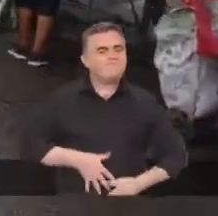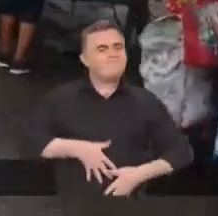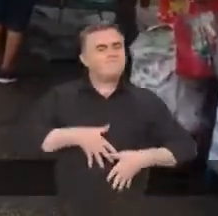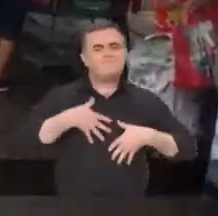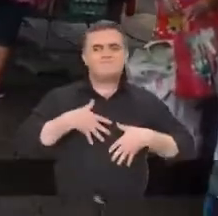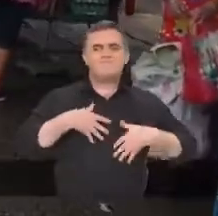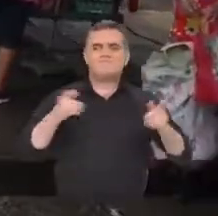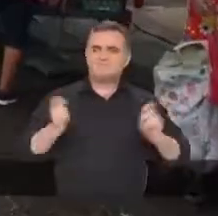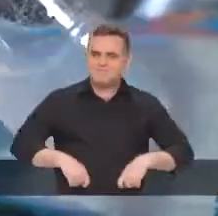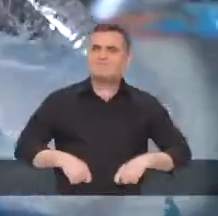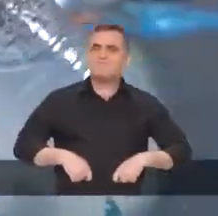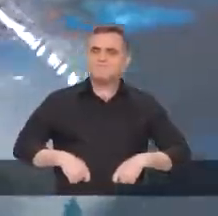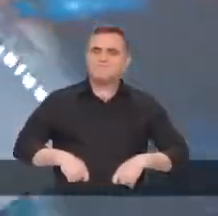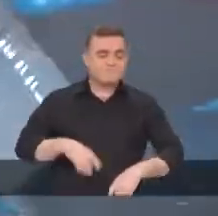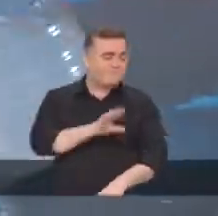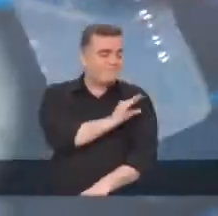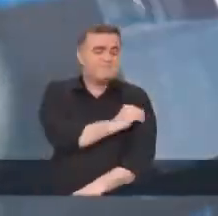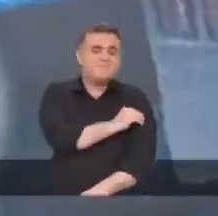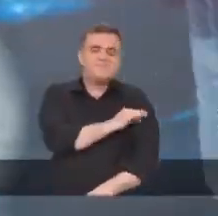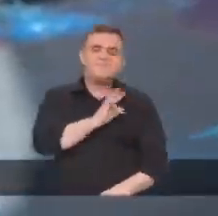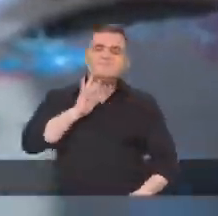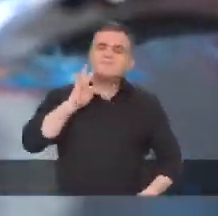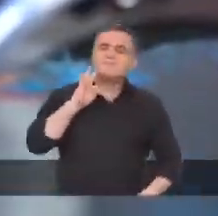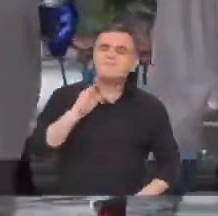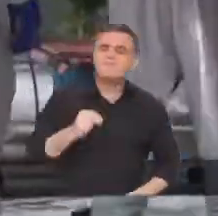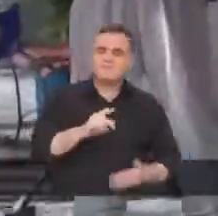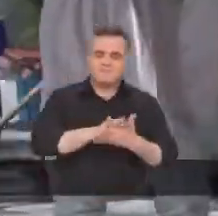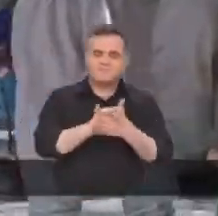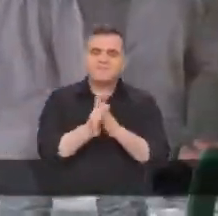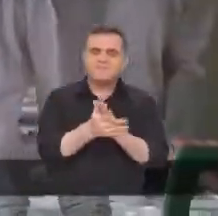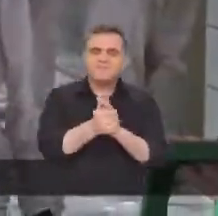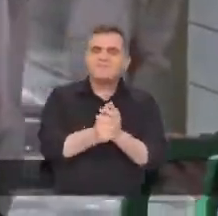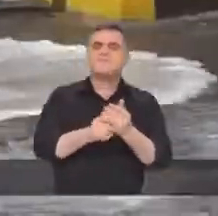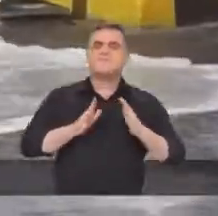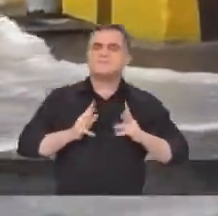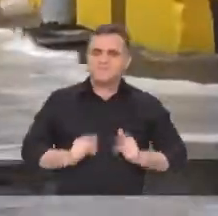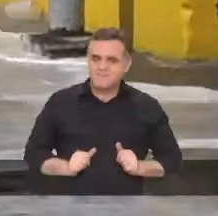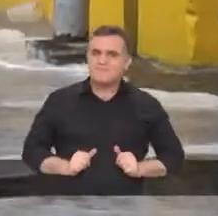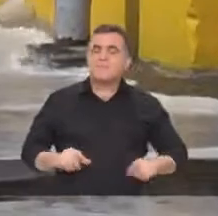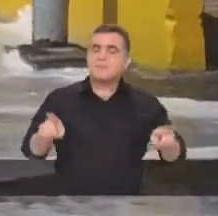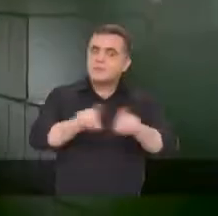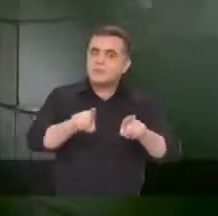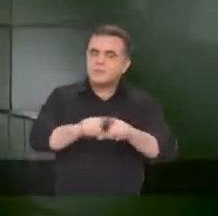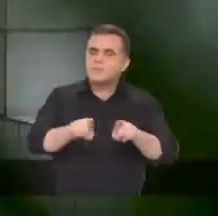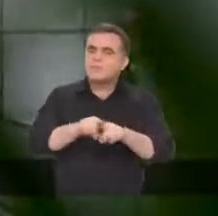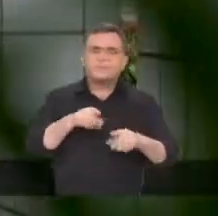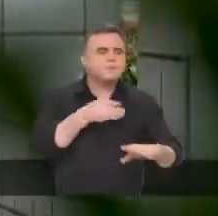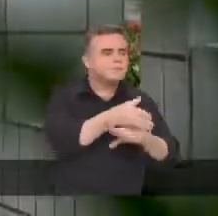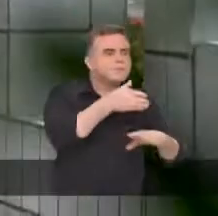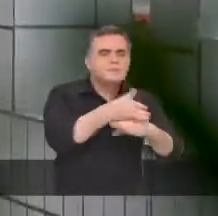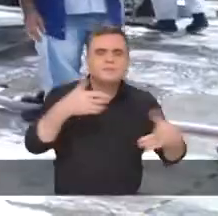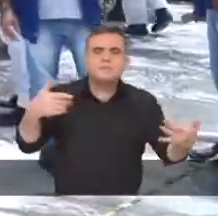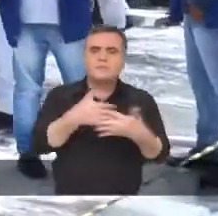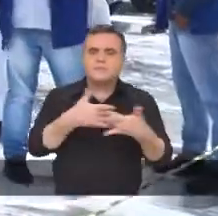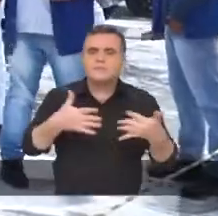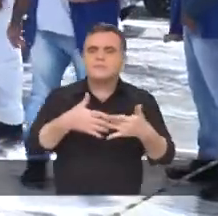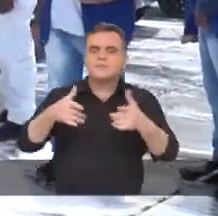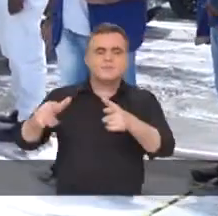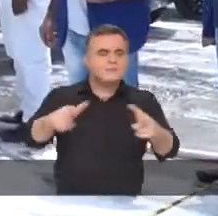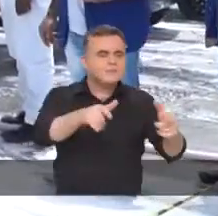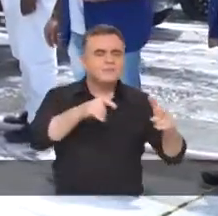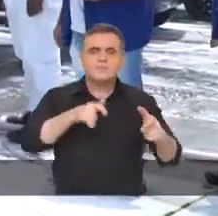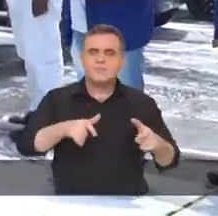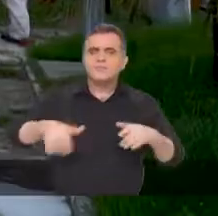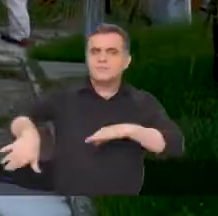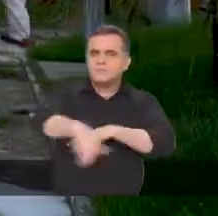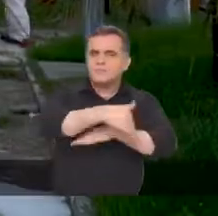espaçamento suficiente e álcool em gel para todos. Além disso, o trabalho de desinfecção que a Prefeitura vem executando